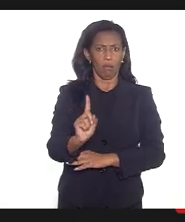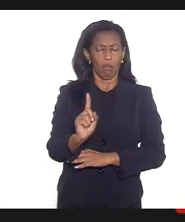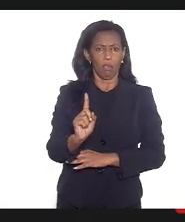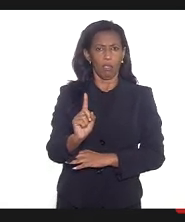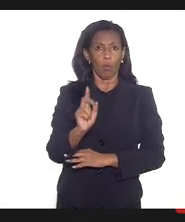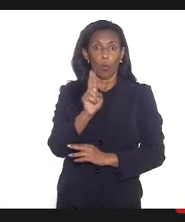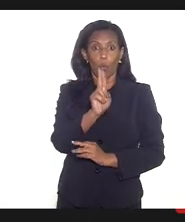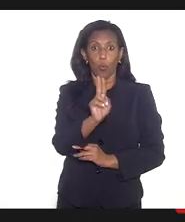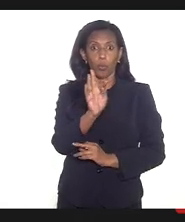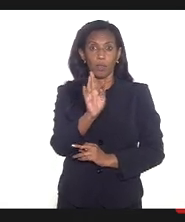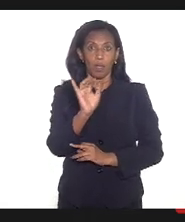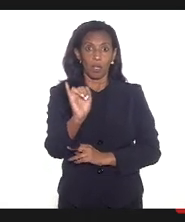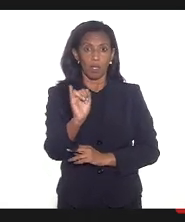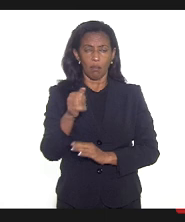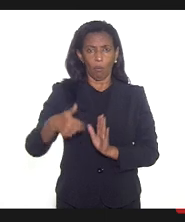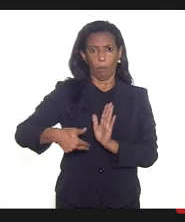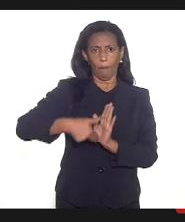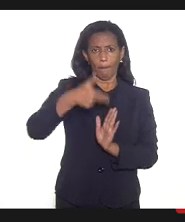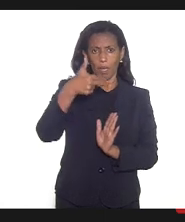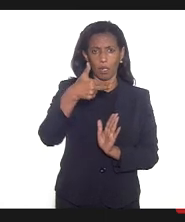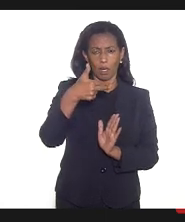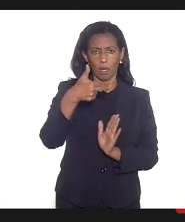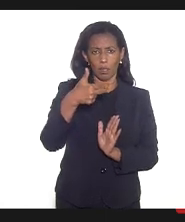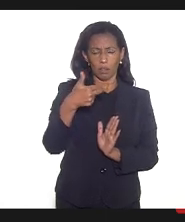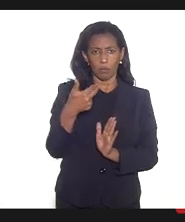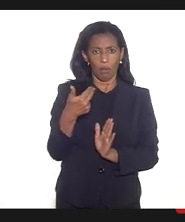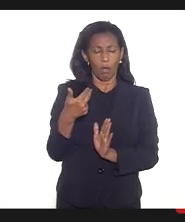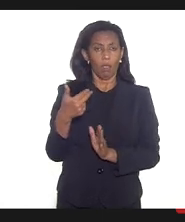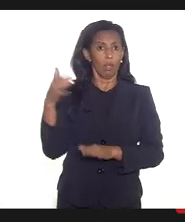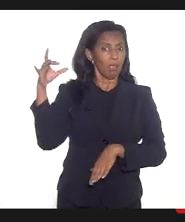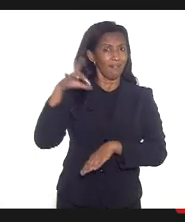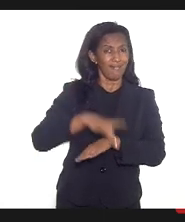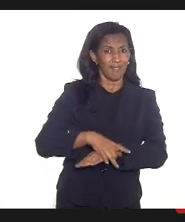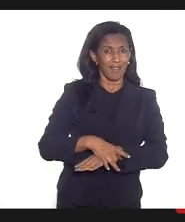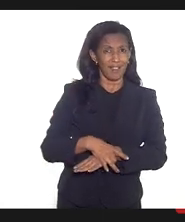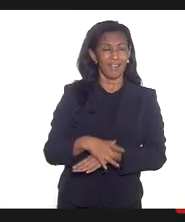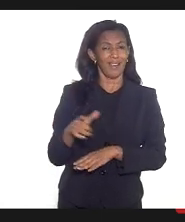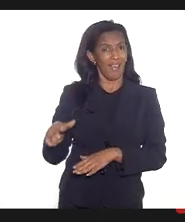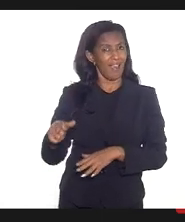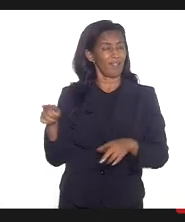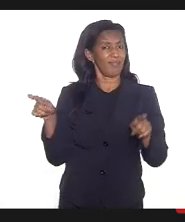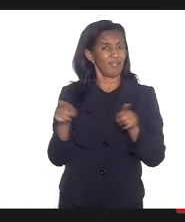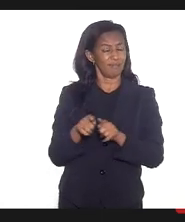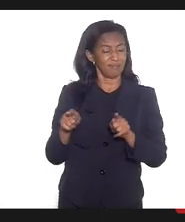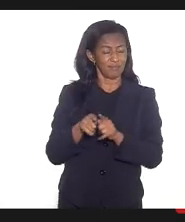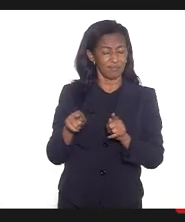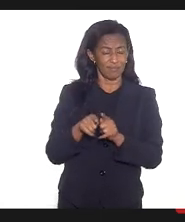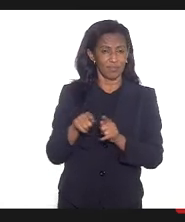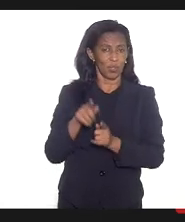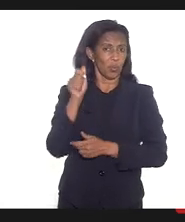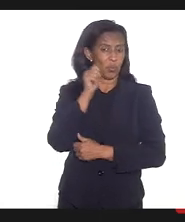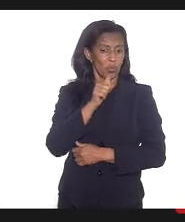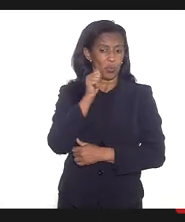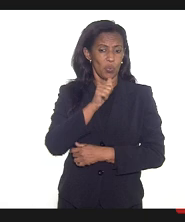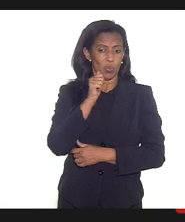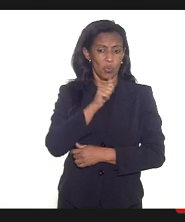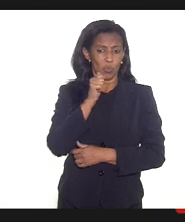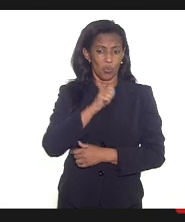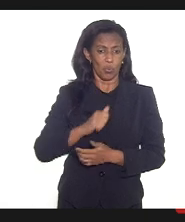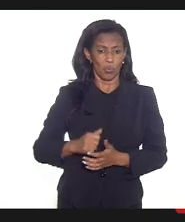de uma UTI operando um caso grave de covid crítico numa mulher com